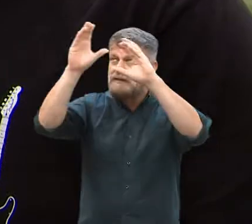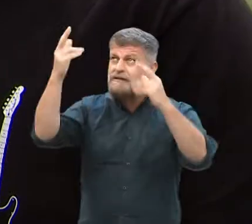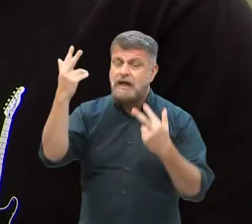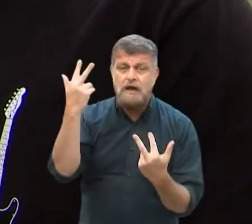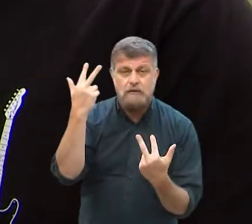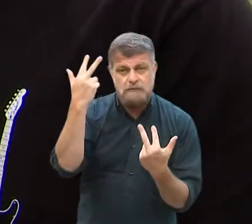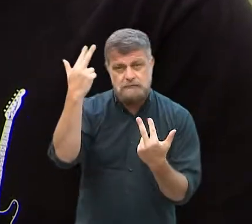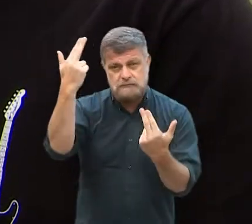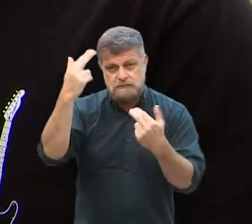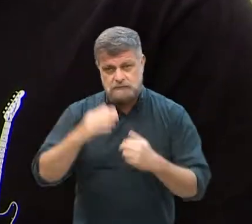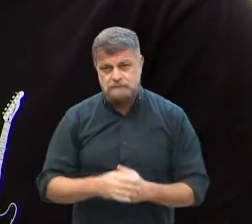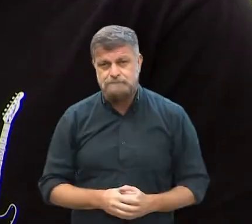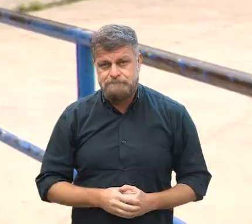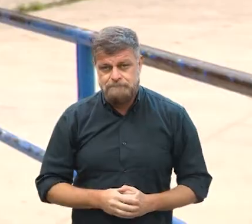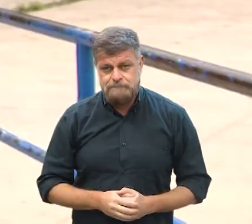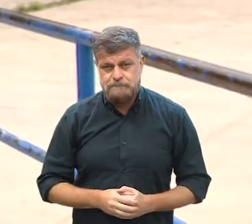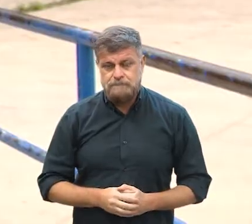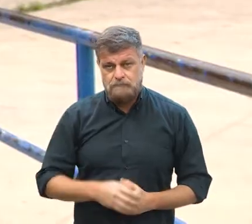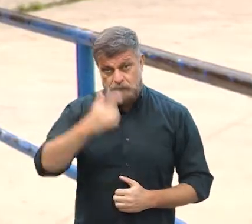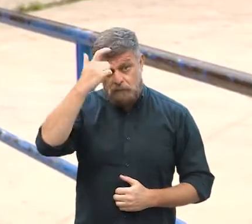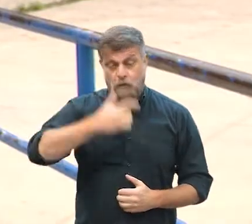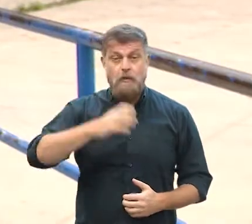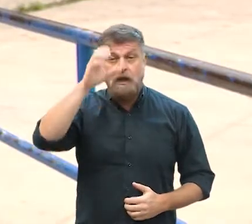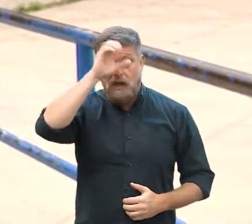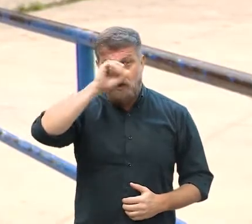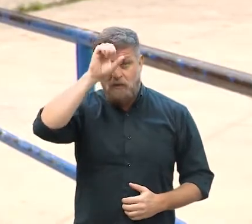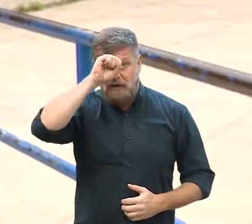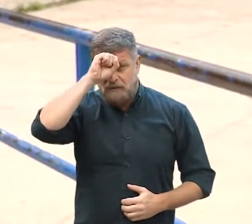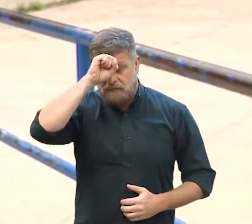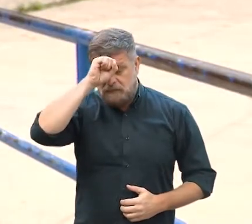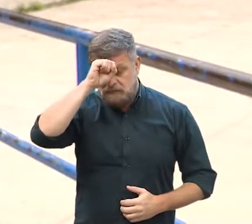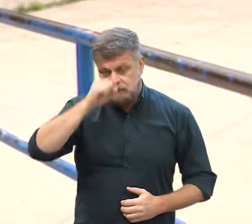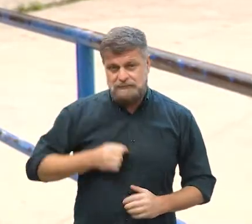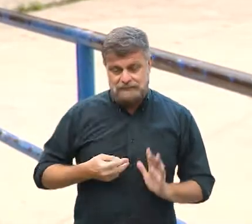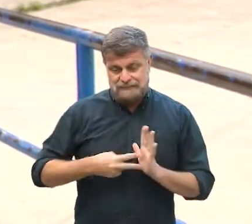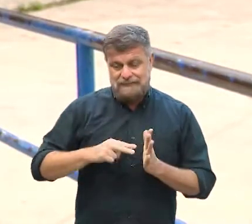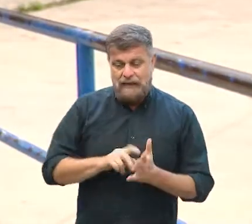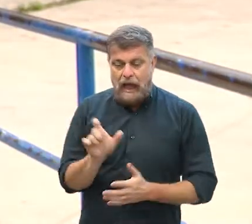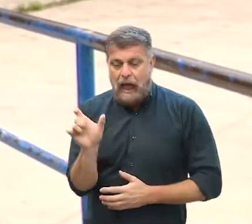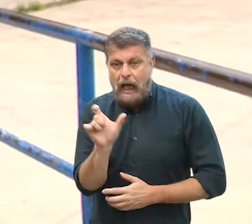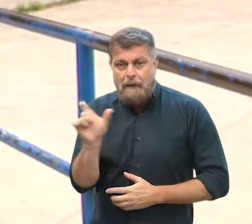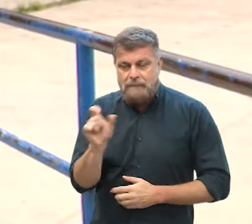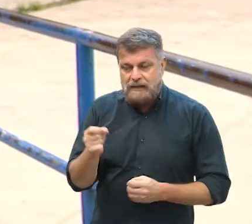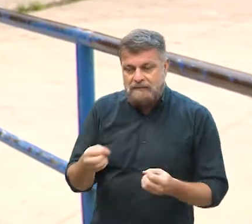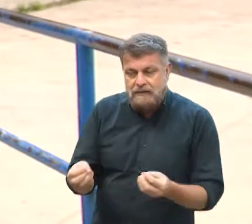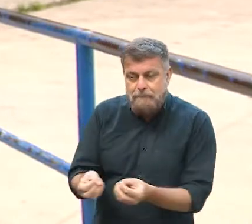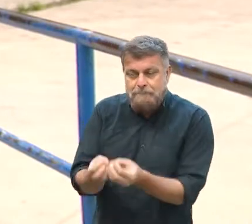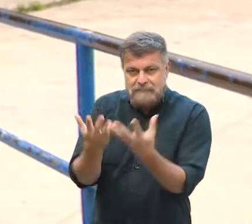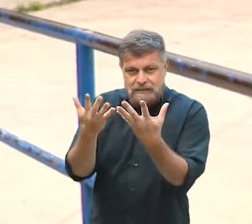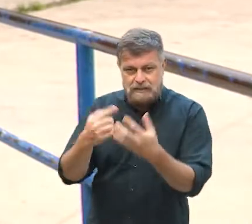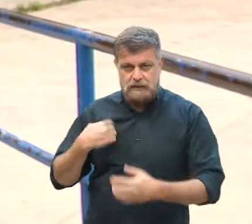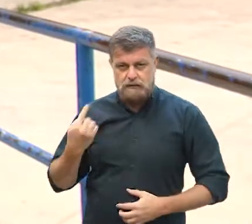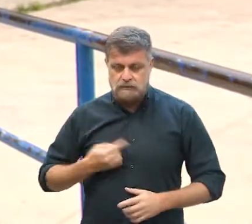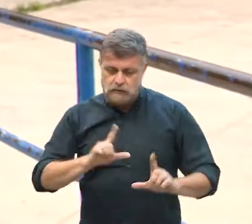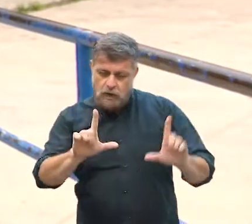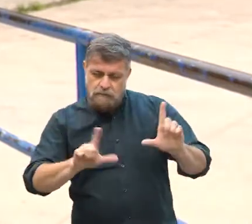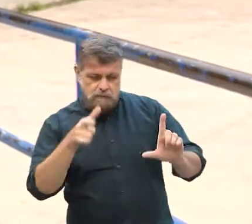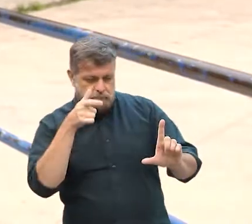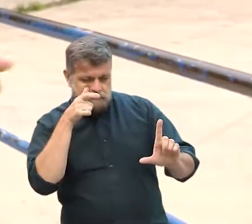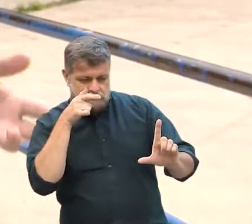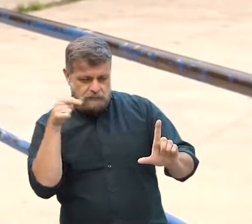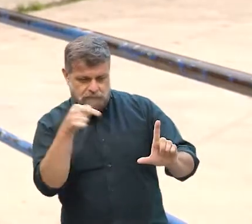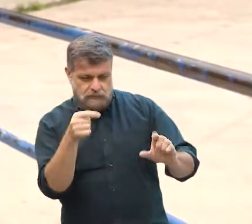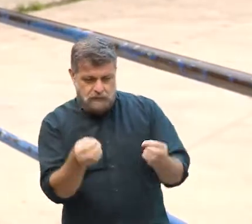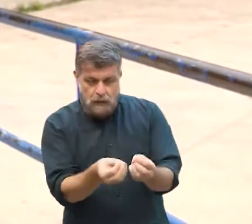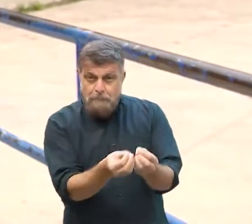assim na terra como nos céus. Eu aprendi a ressignificar a palavra milagre. Sempre quando a gente assiste a um filme que fala